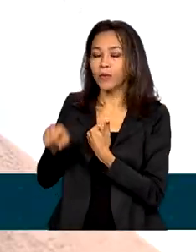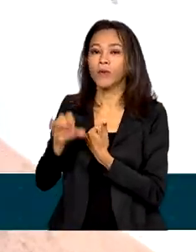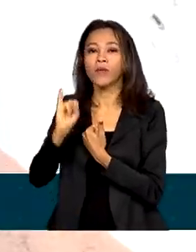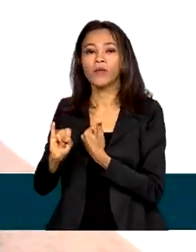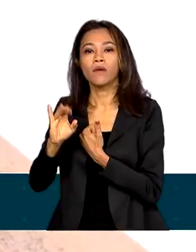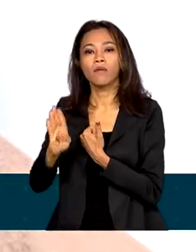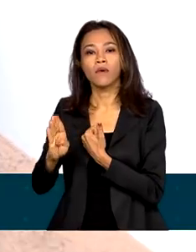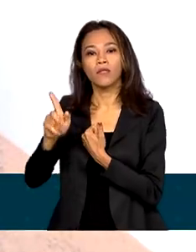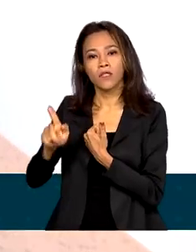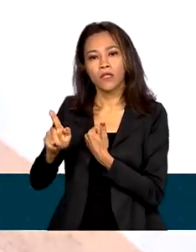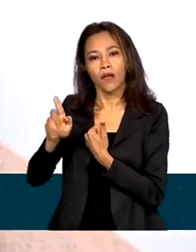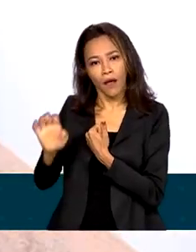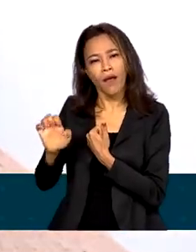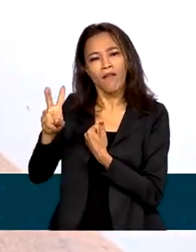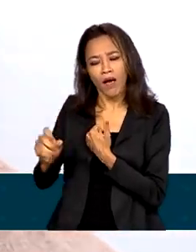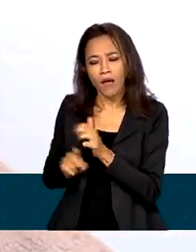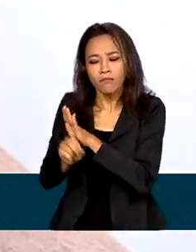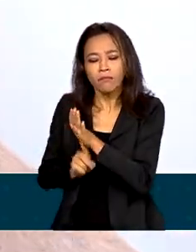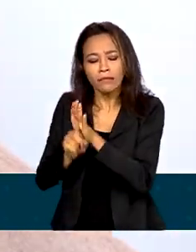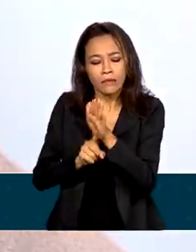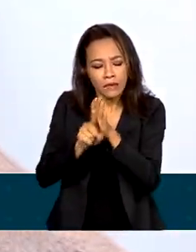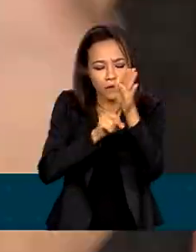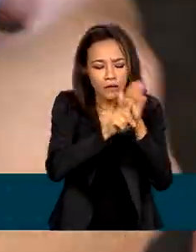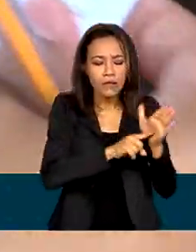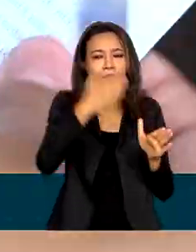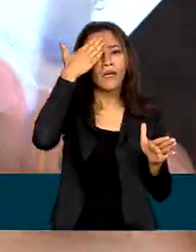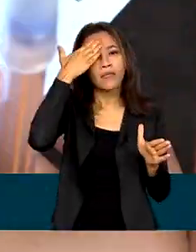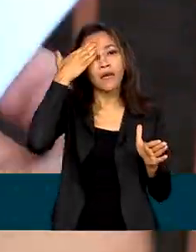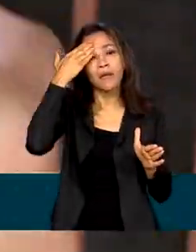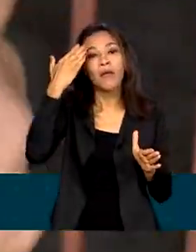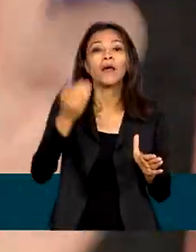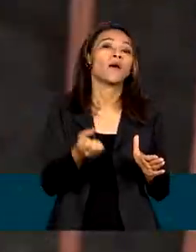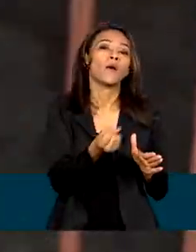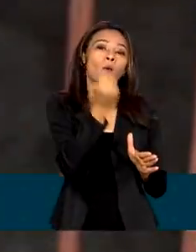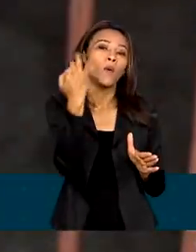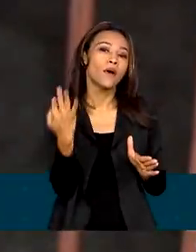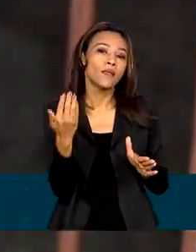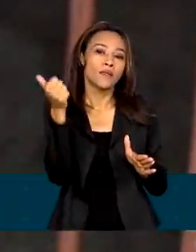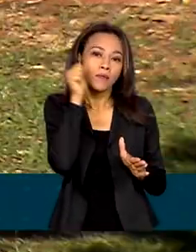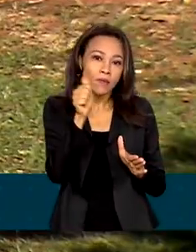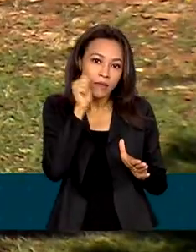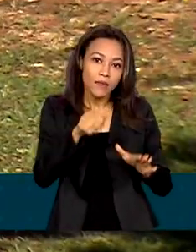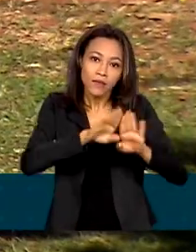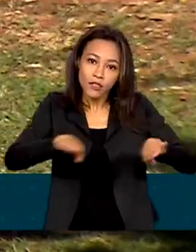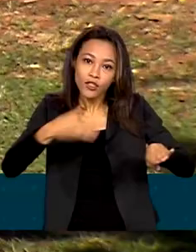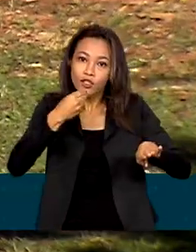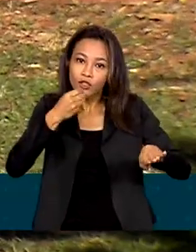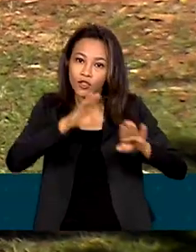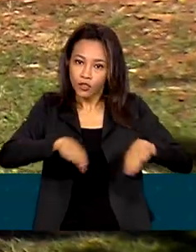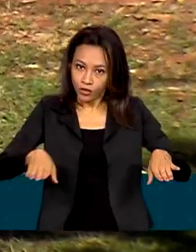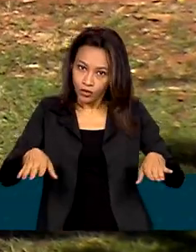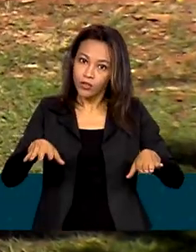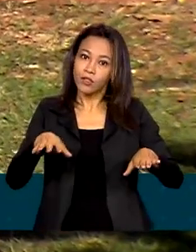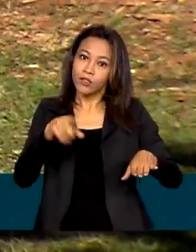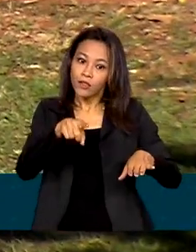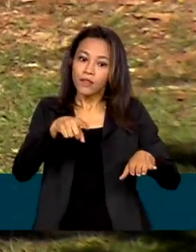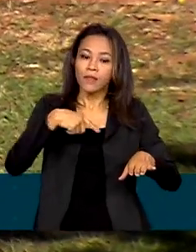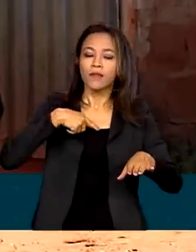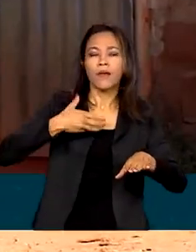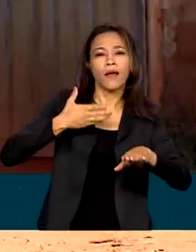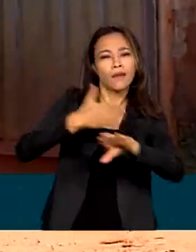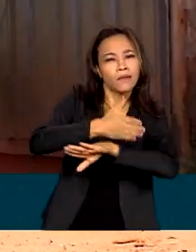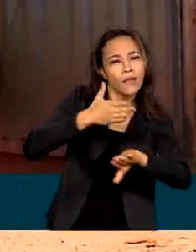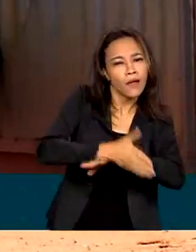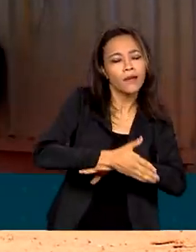levantamento para saber quantos meninos e meninas estão em situação de rua, se eles têm acesso aos serviços sociais